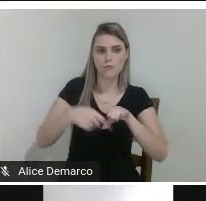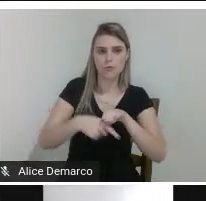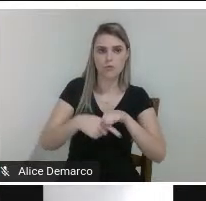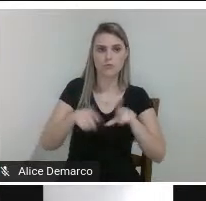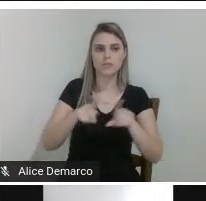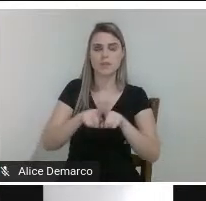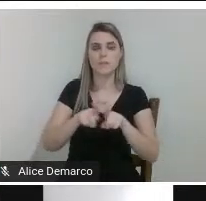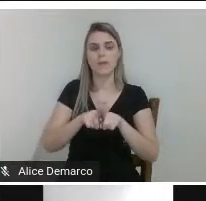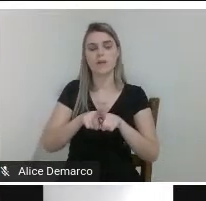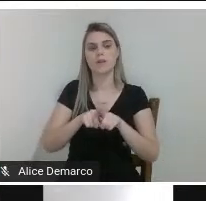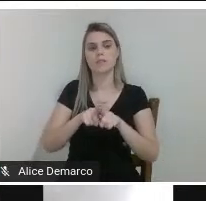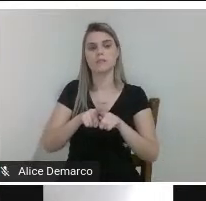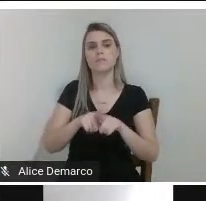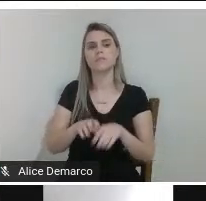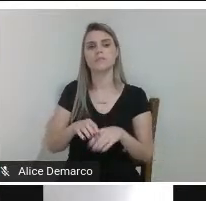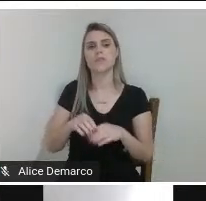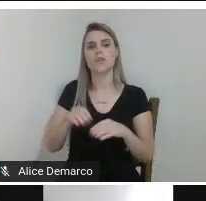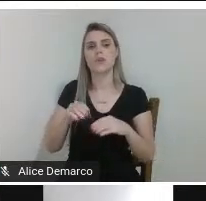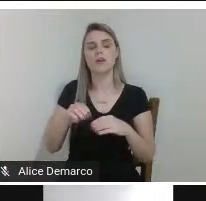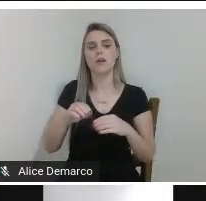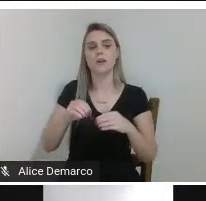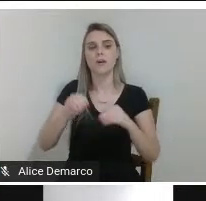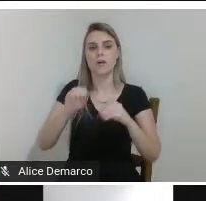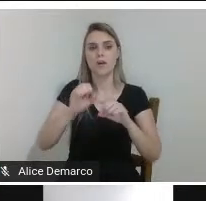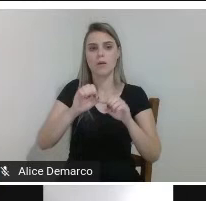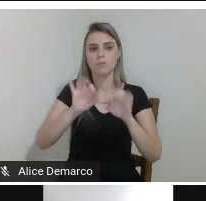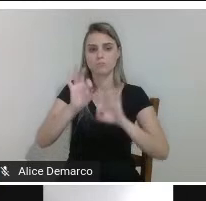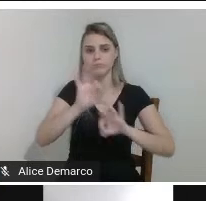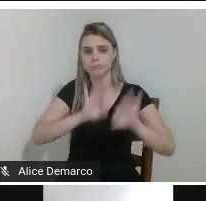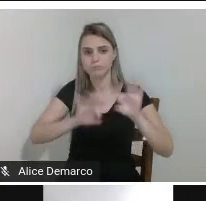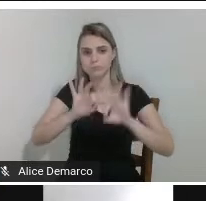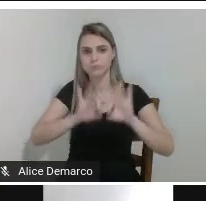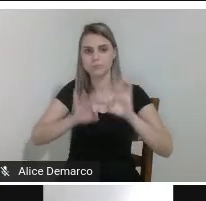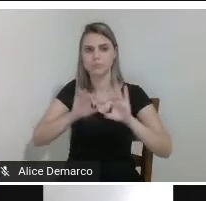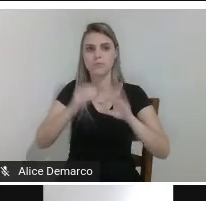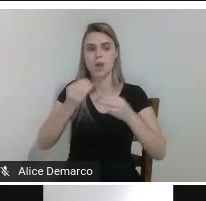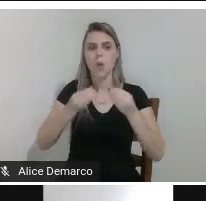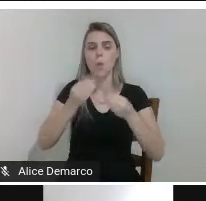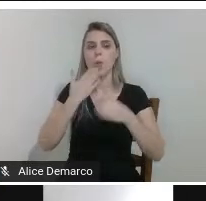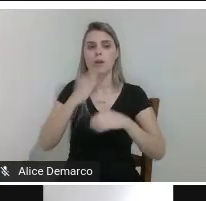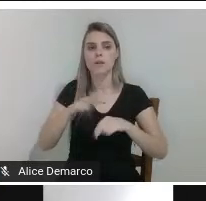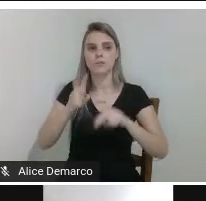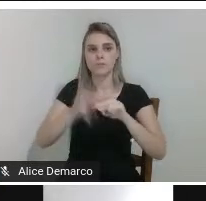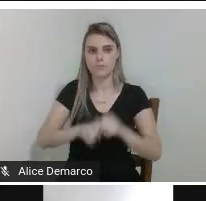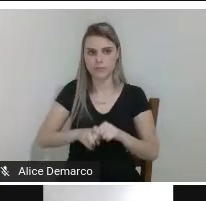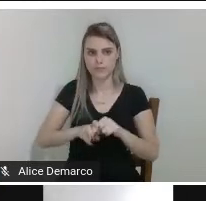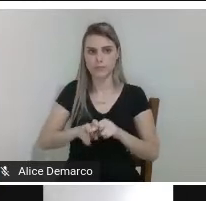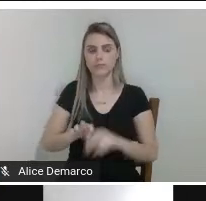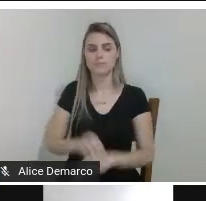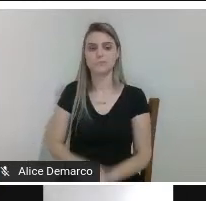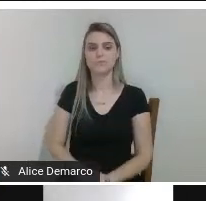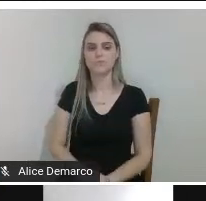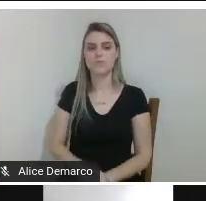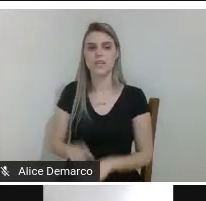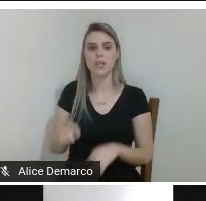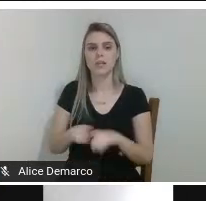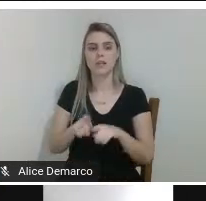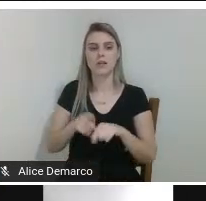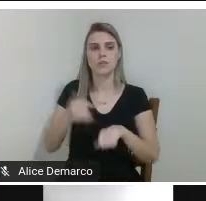parafusos por exemplo a moldagem para melhor posicionamento da criança na cadeira e a